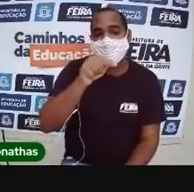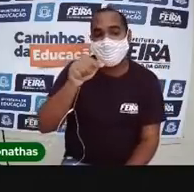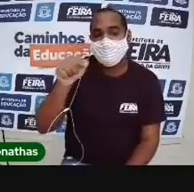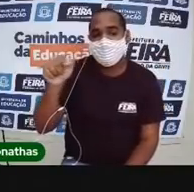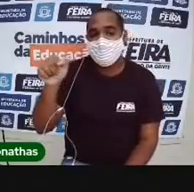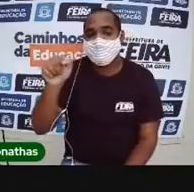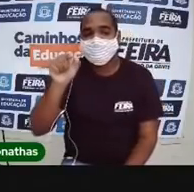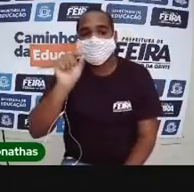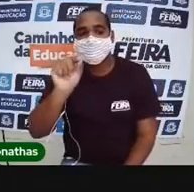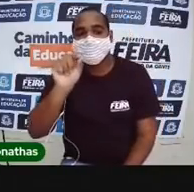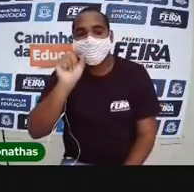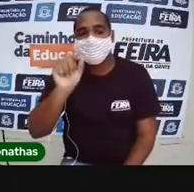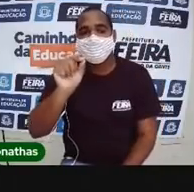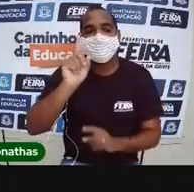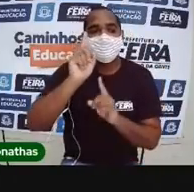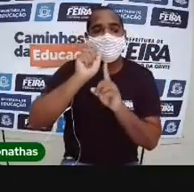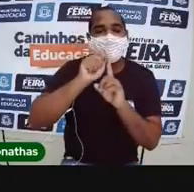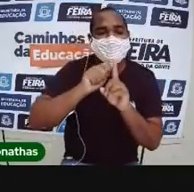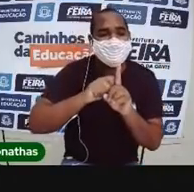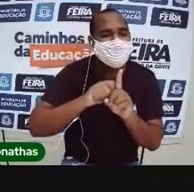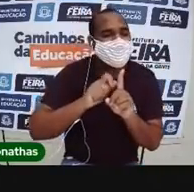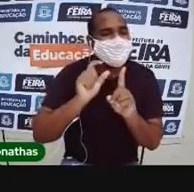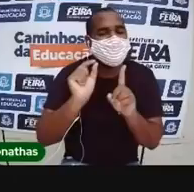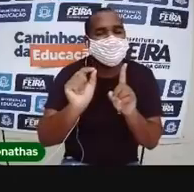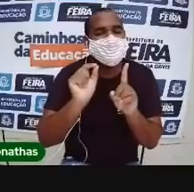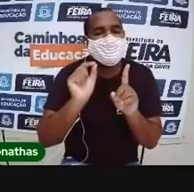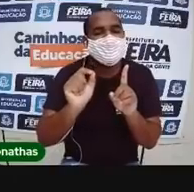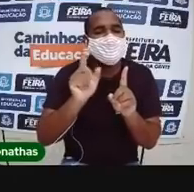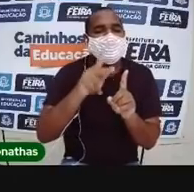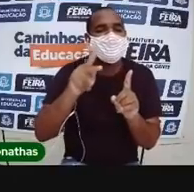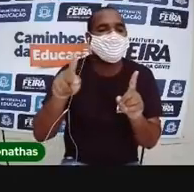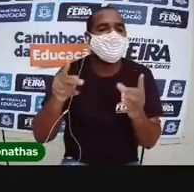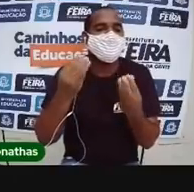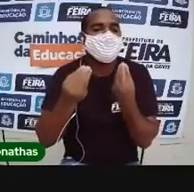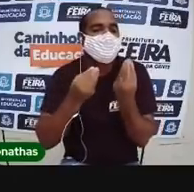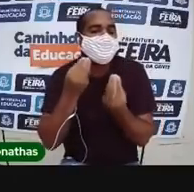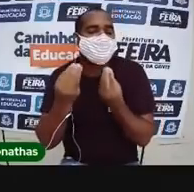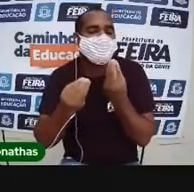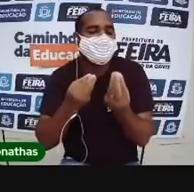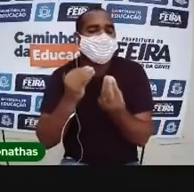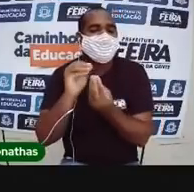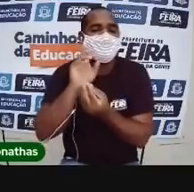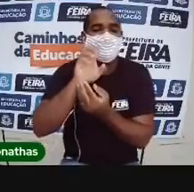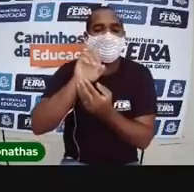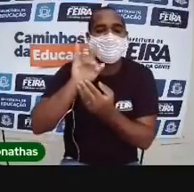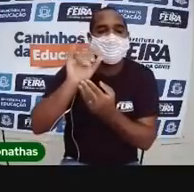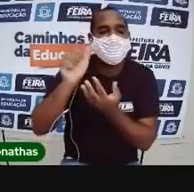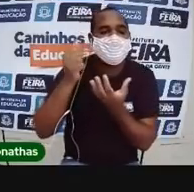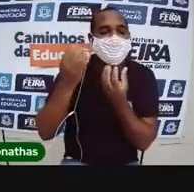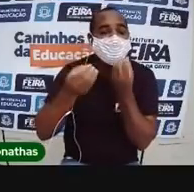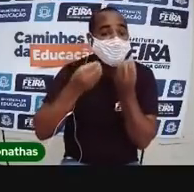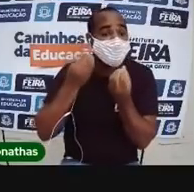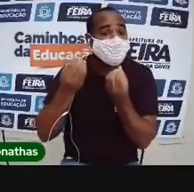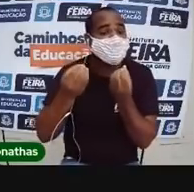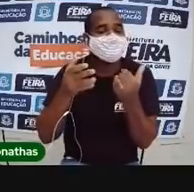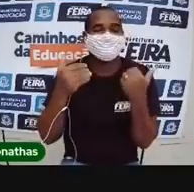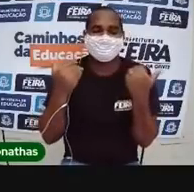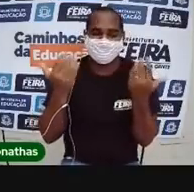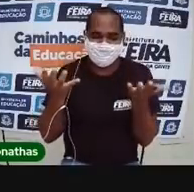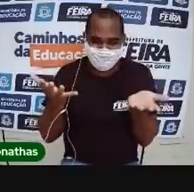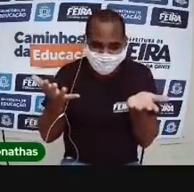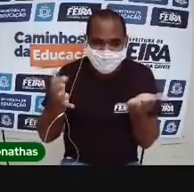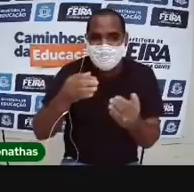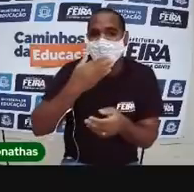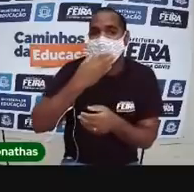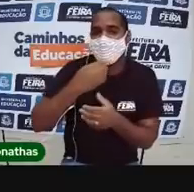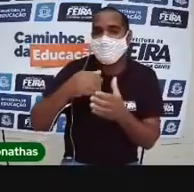Como é que ele sabia o mês? Como é que ele marcava as datas? Pois é. O